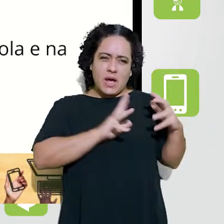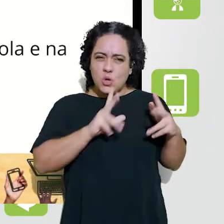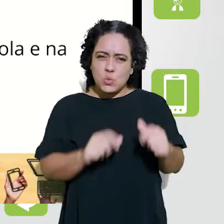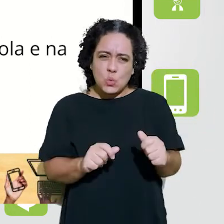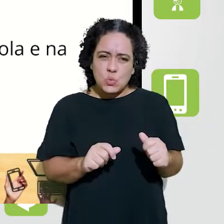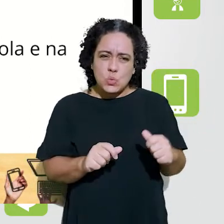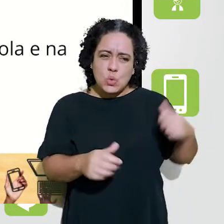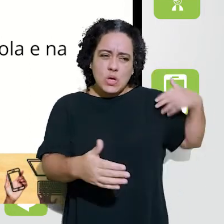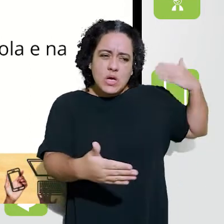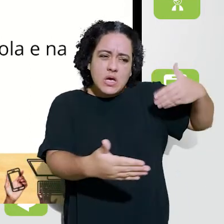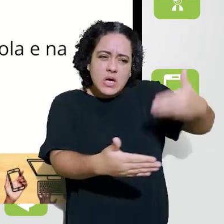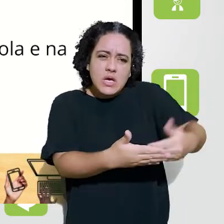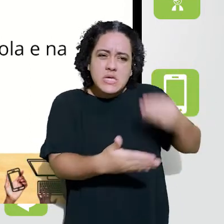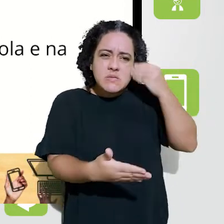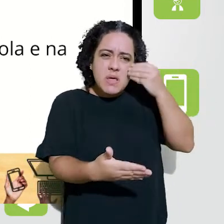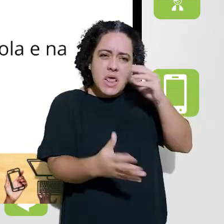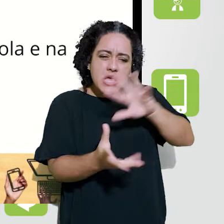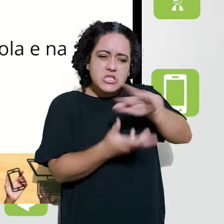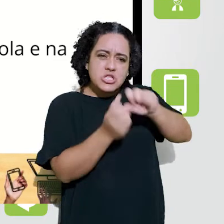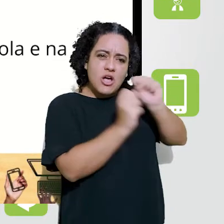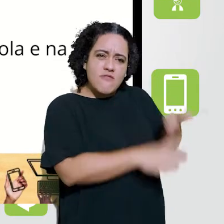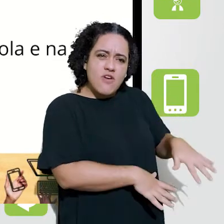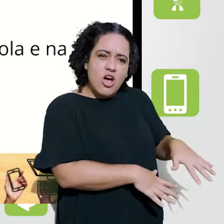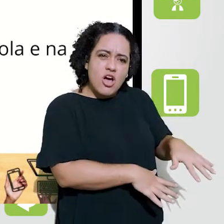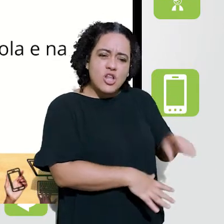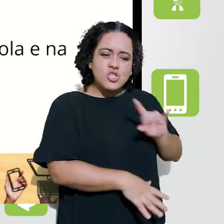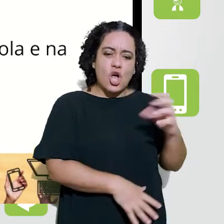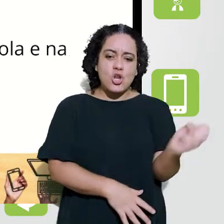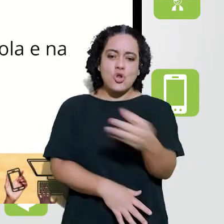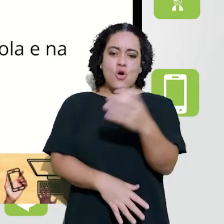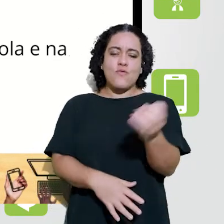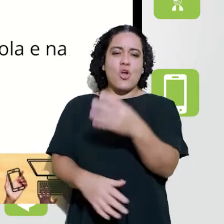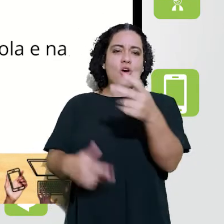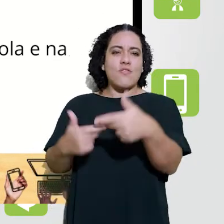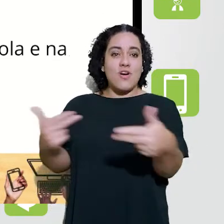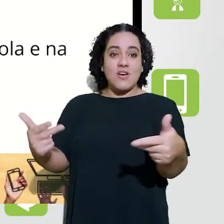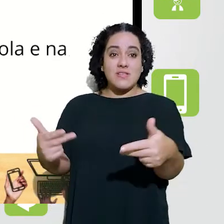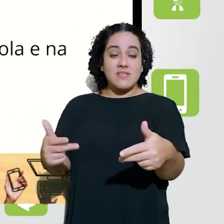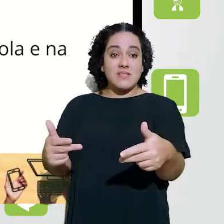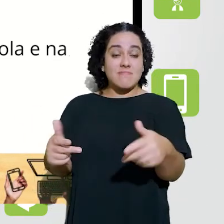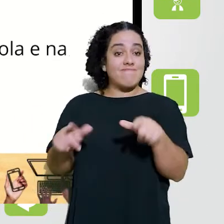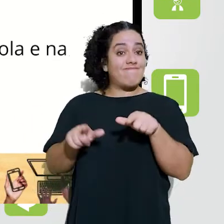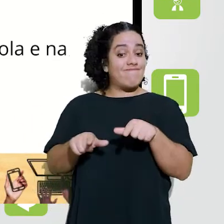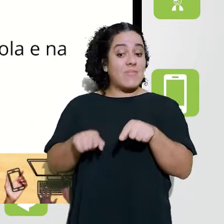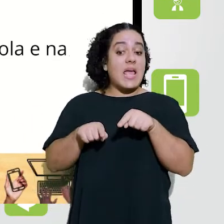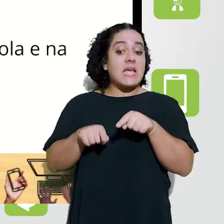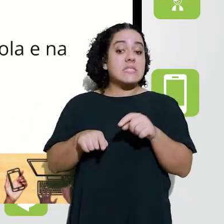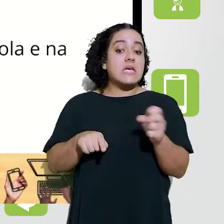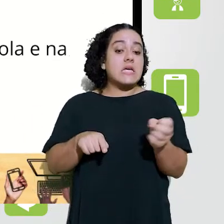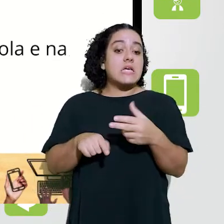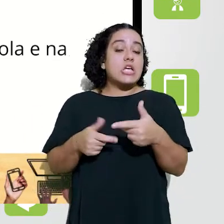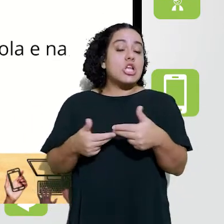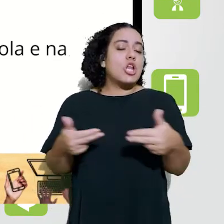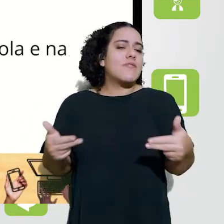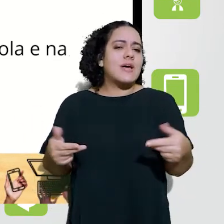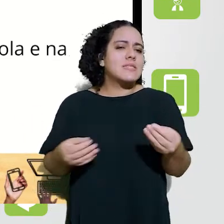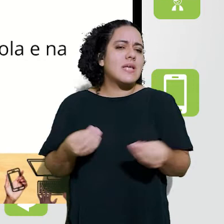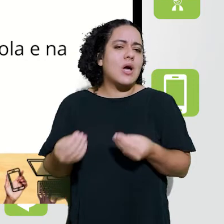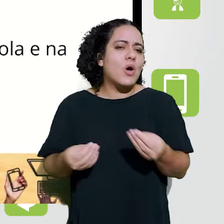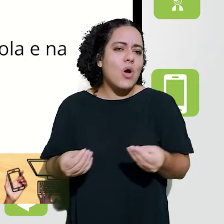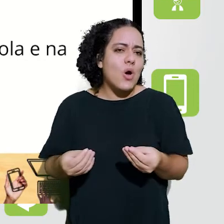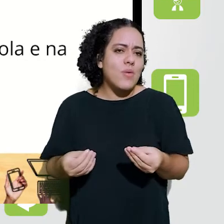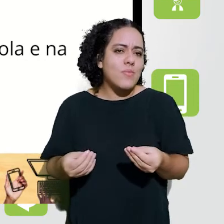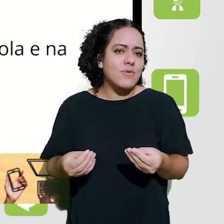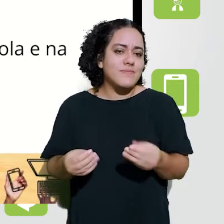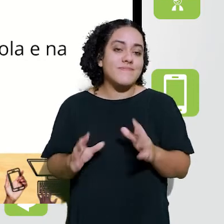apagar tudo aquilo que a gente aprendeu, tudo aquilo que a gente já vivenciou, tudo aquilo que a gente faz, para viver a inovação. E que inovação é